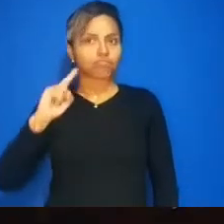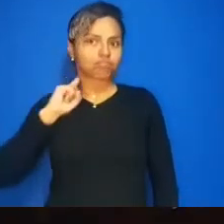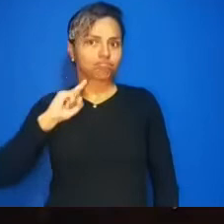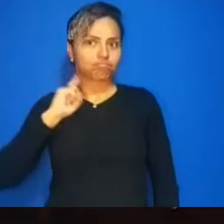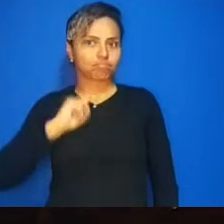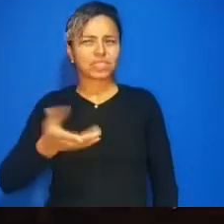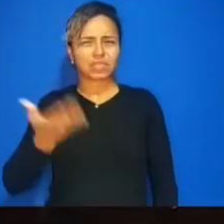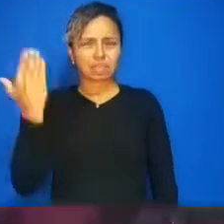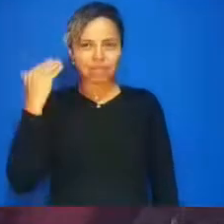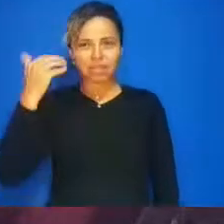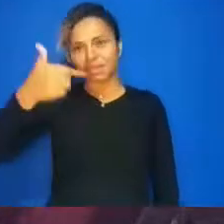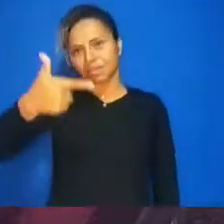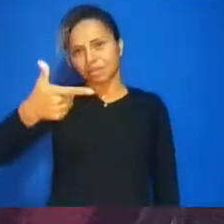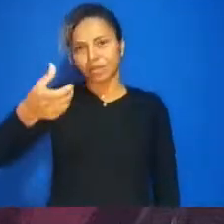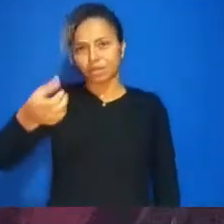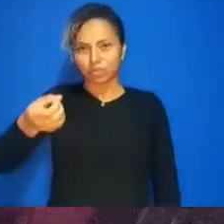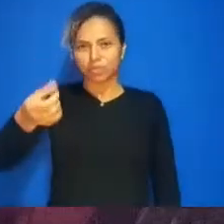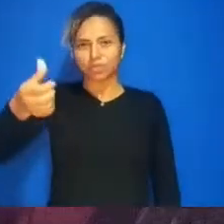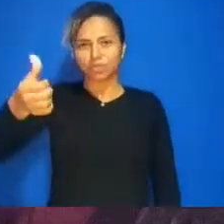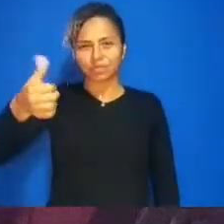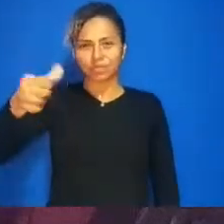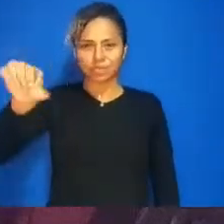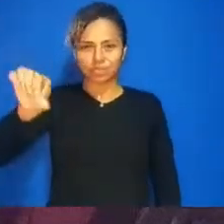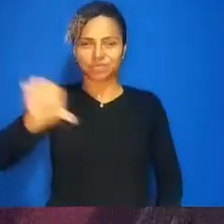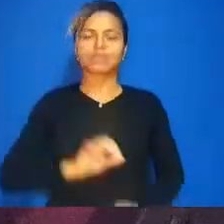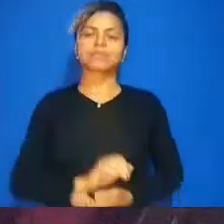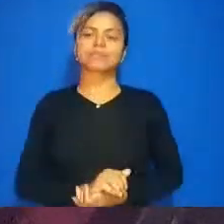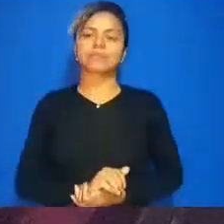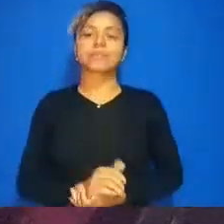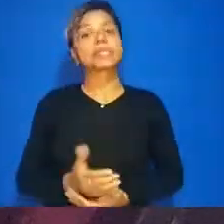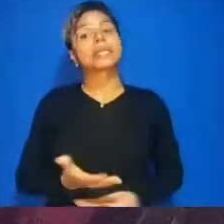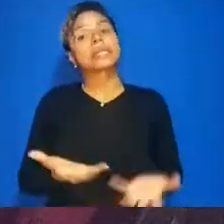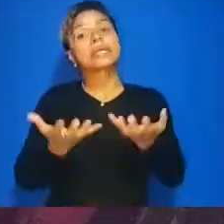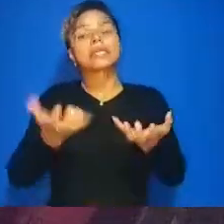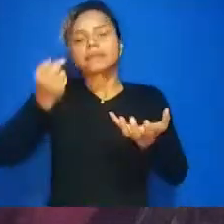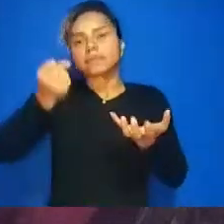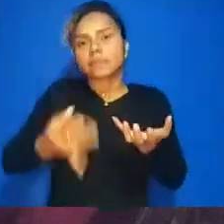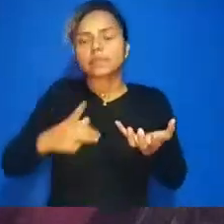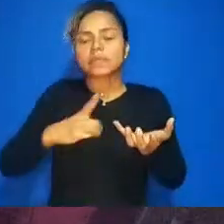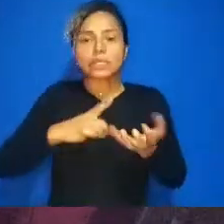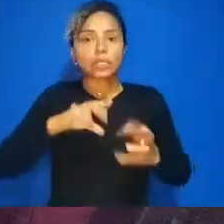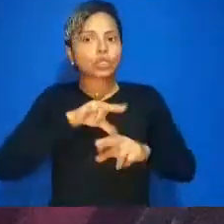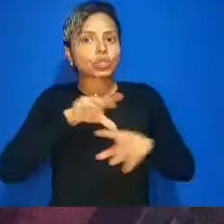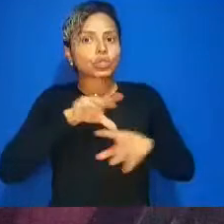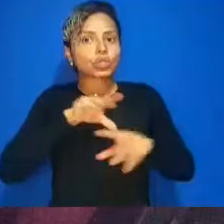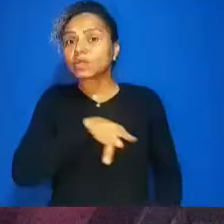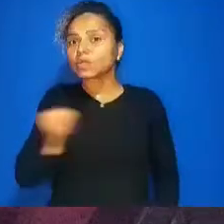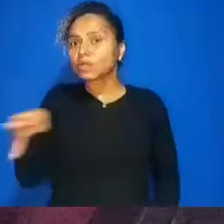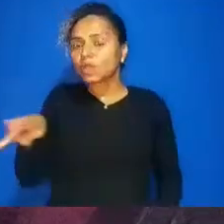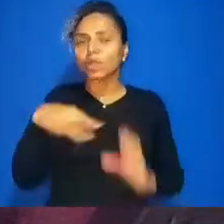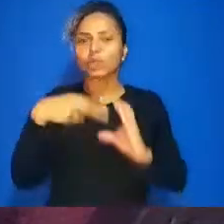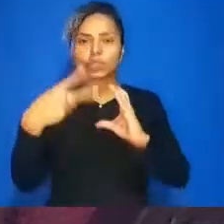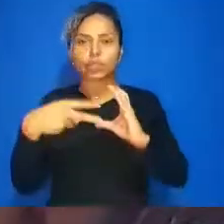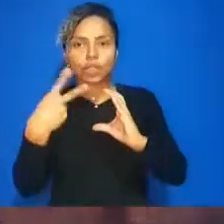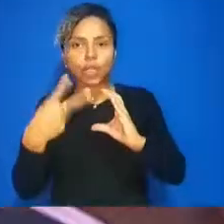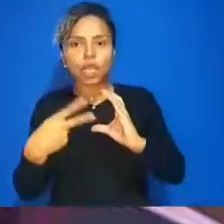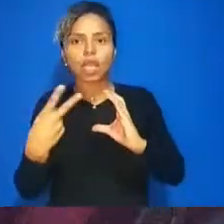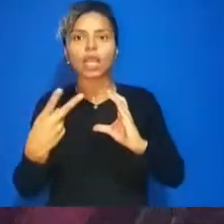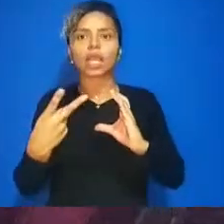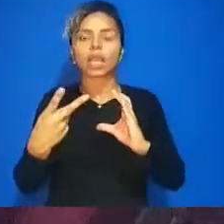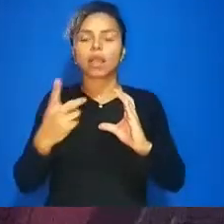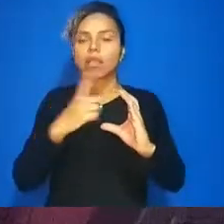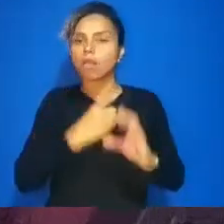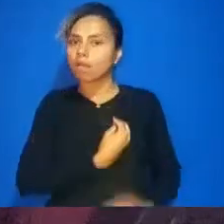vários presidentes de câmaras os vereadores as vereadoras documentos elaborados que foram encaminhados então